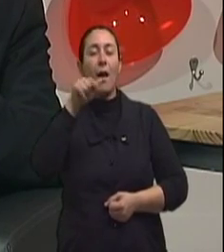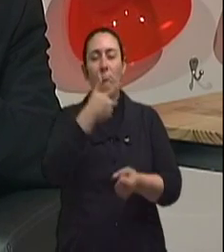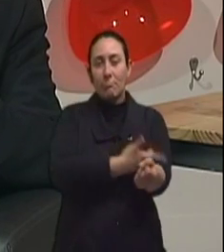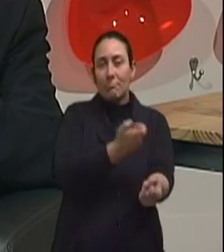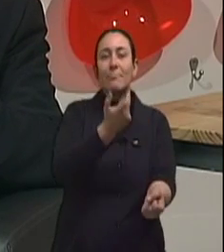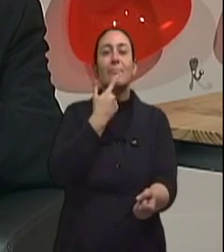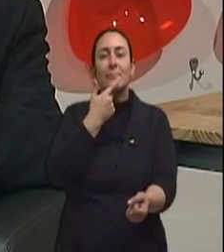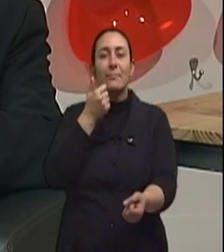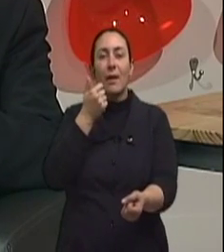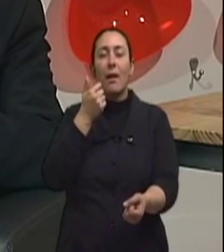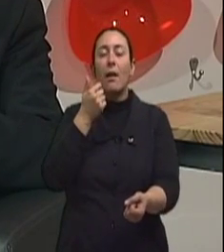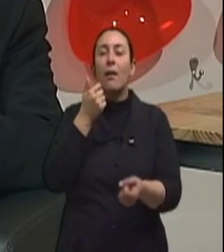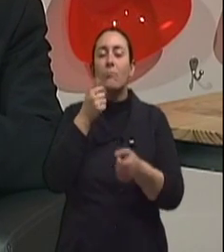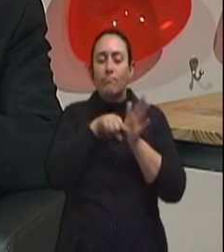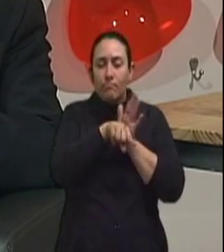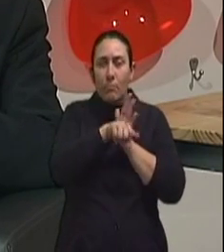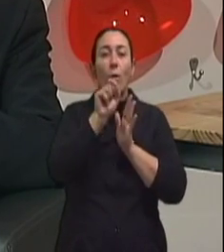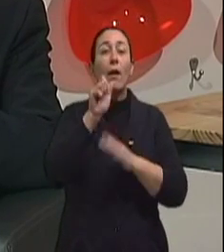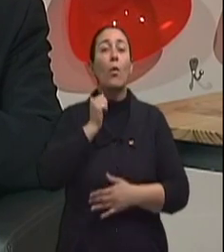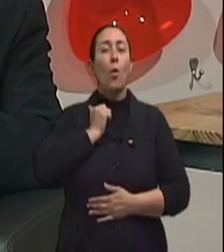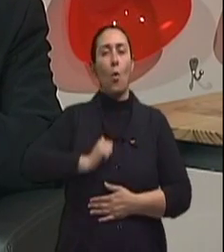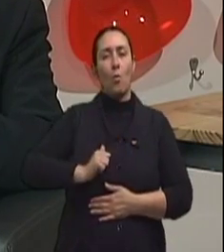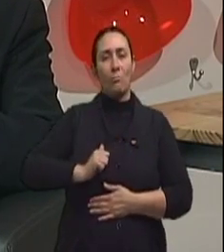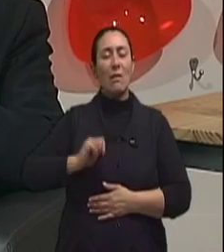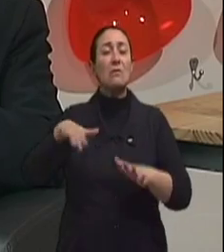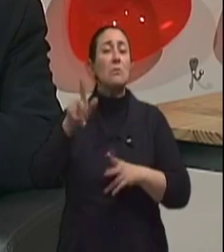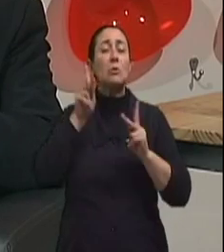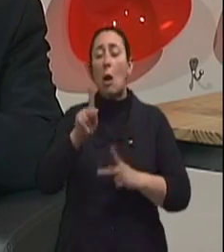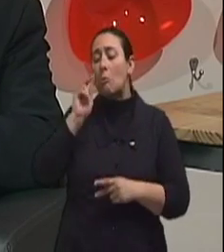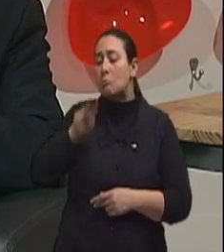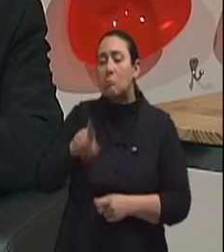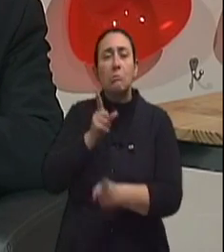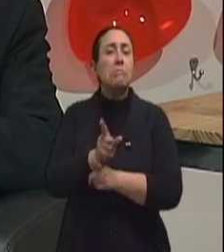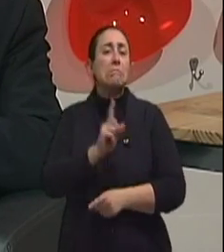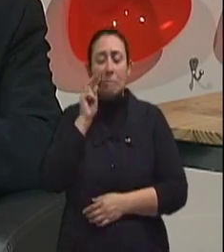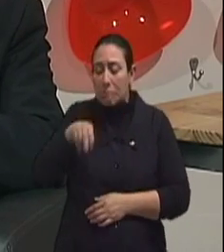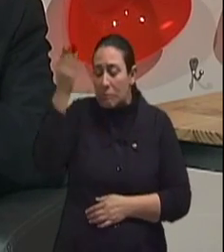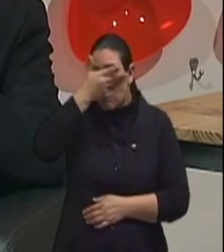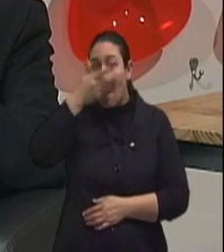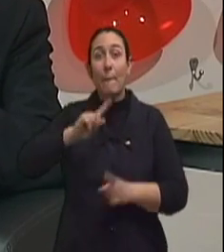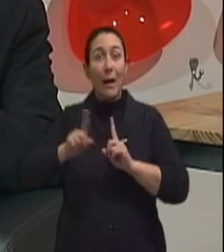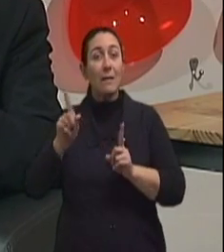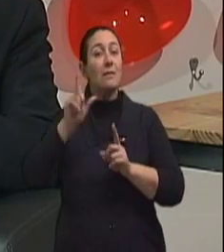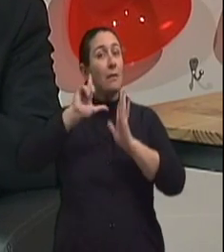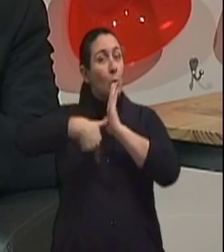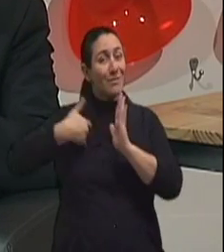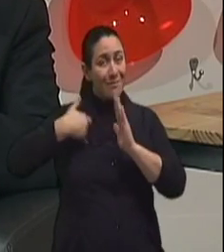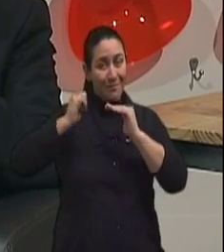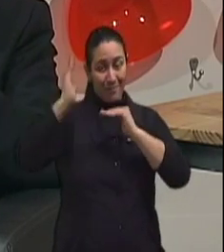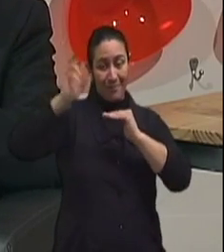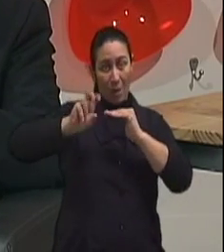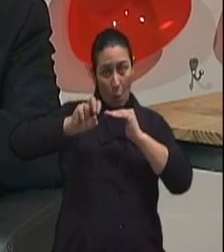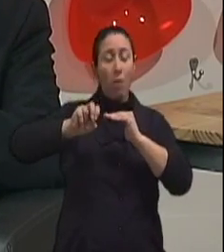sangue que não é visível nas fezes, a cada um ou dois anos, também sempre a partir dos 50 anos. Esses são exames que